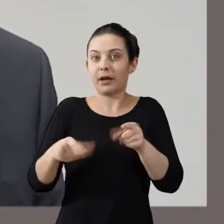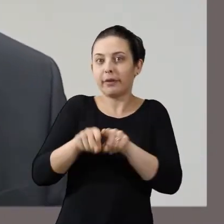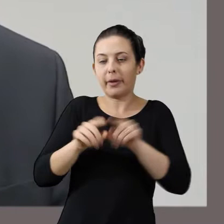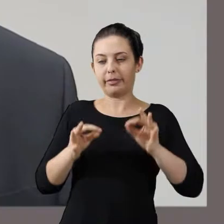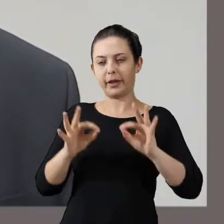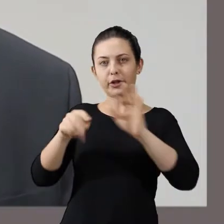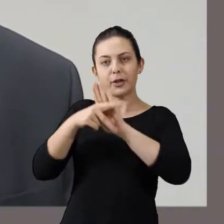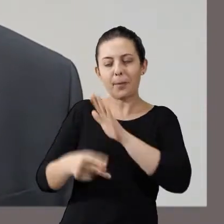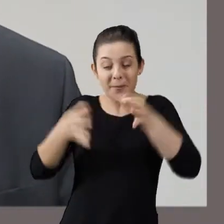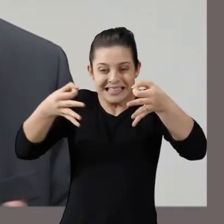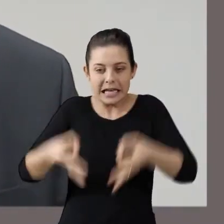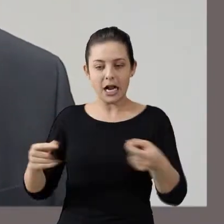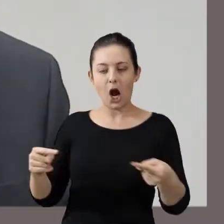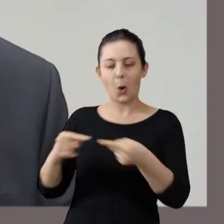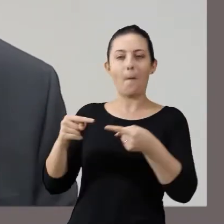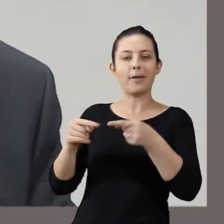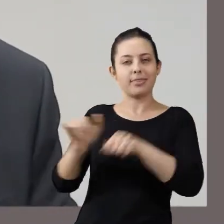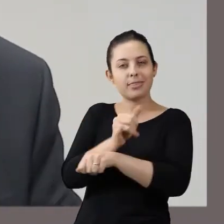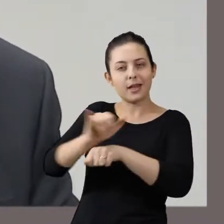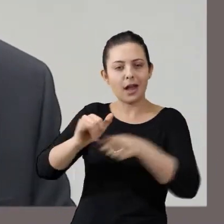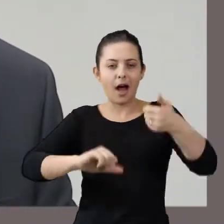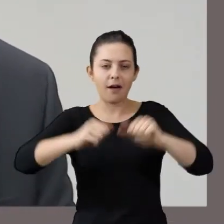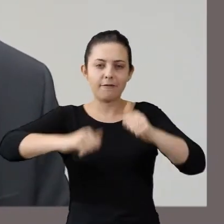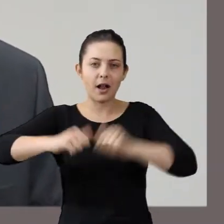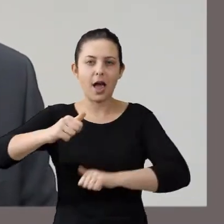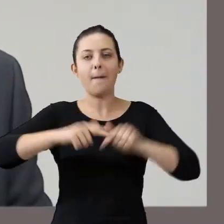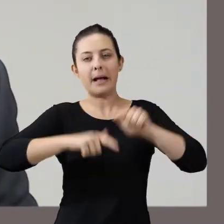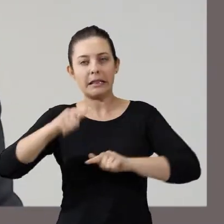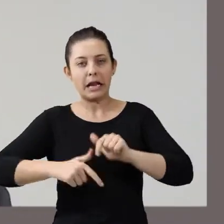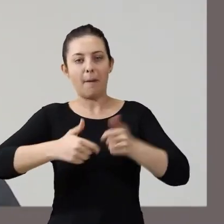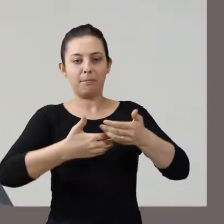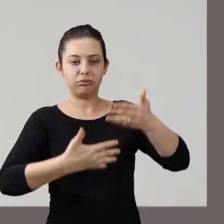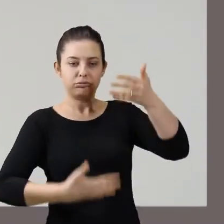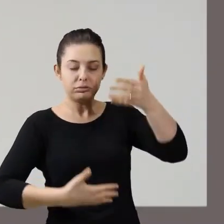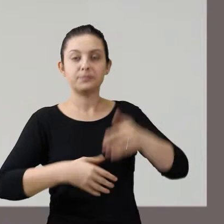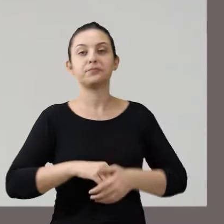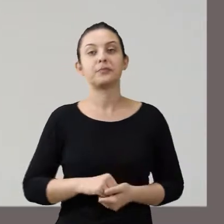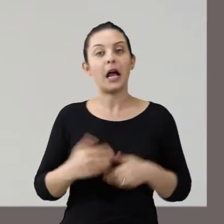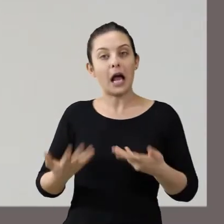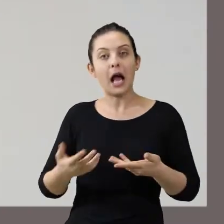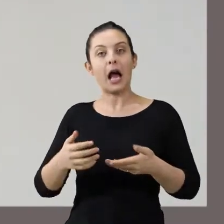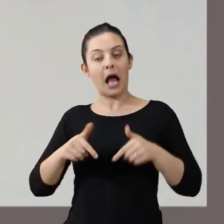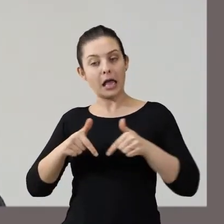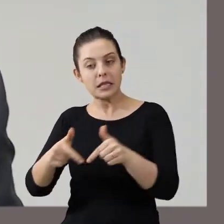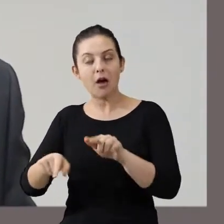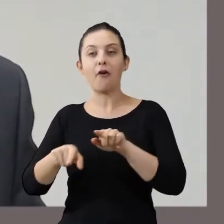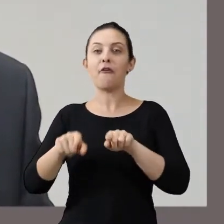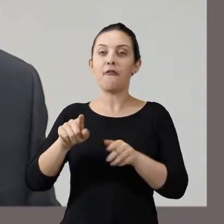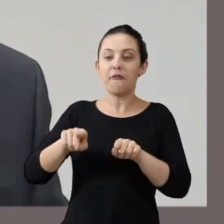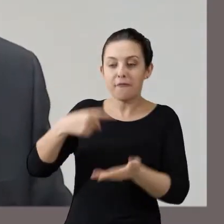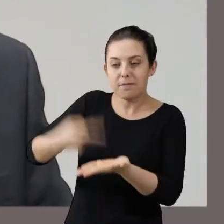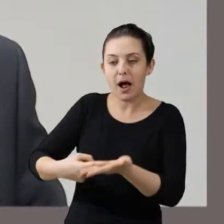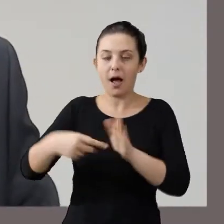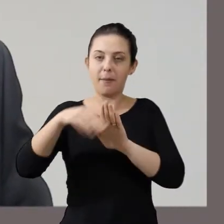tecnologias que seriam ideais e necessárias para se avaliar tanto o material. A partir daí, dentro da ação da INCLA, foi feito um termo de referência que